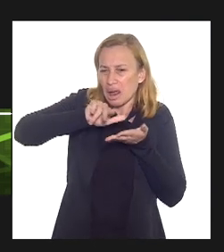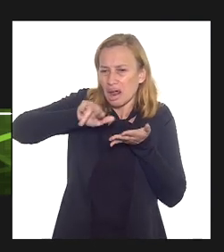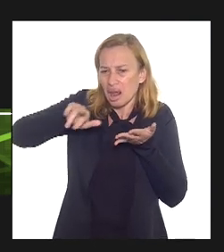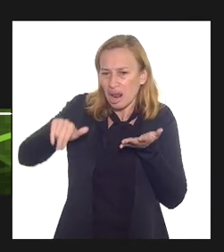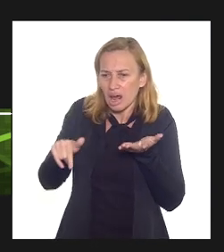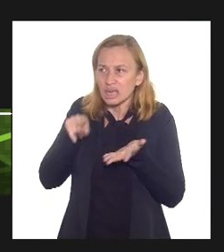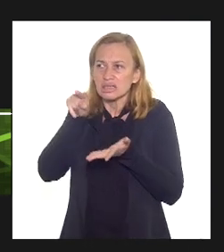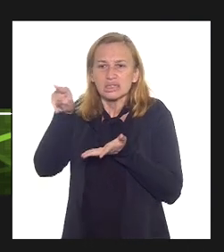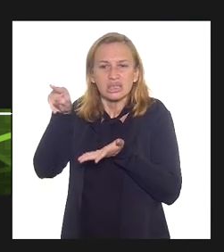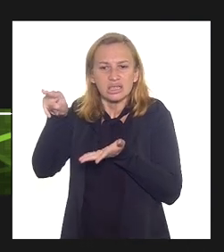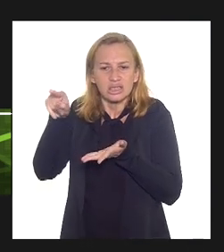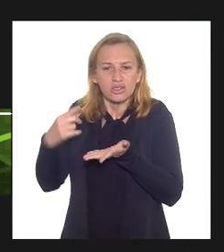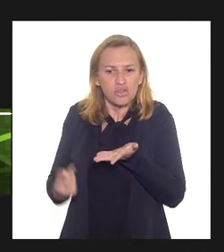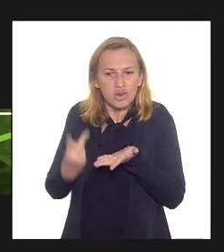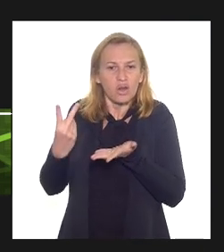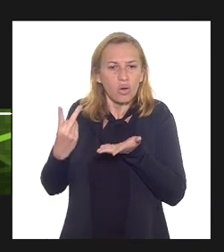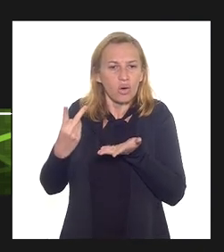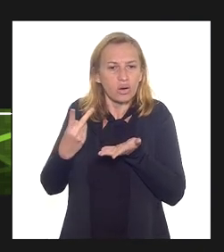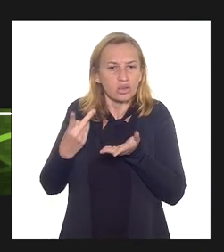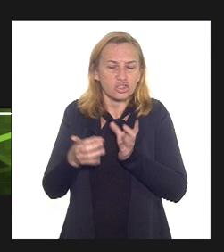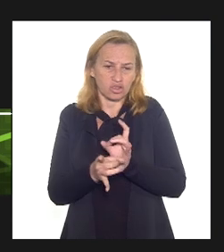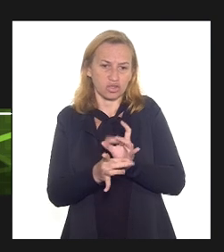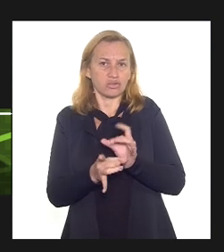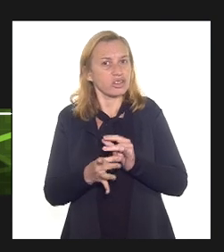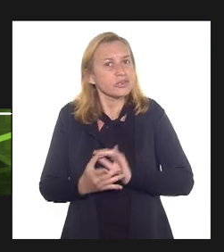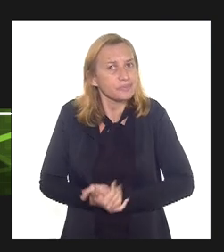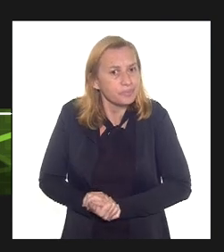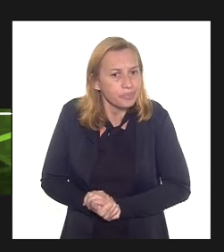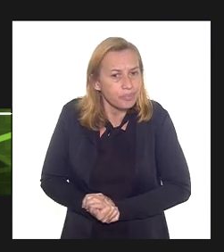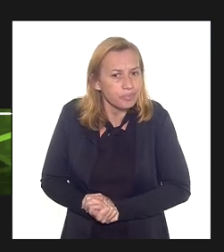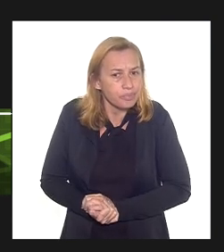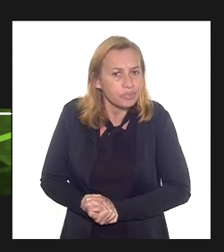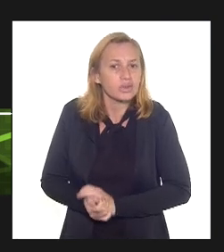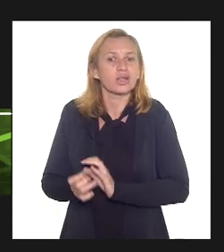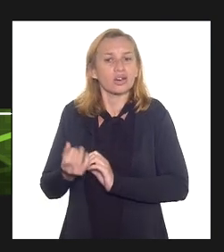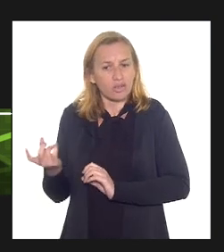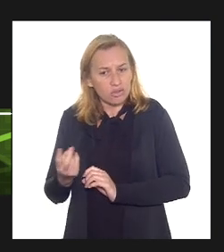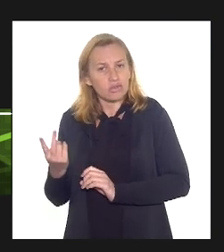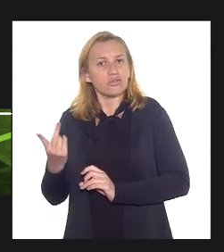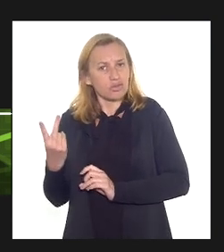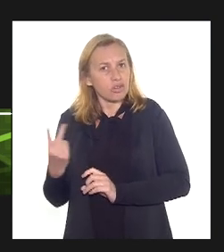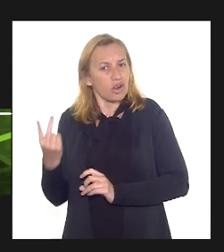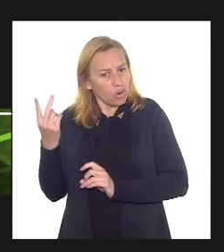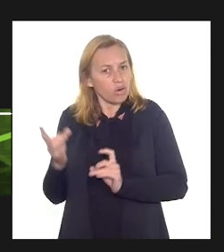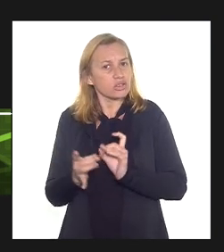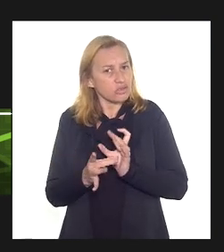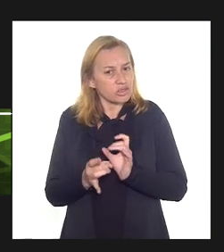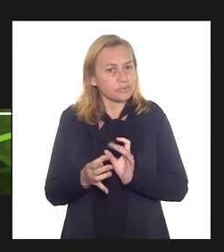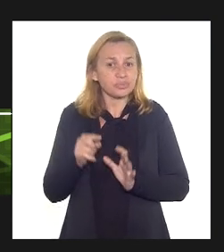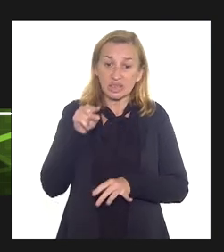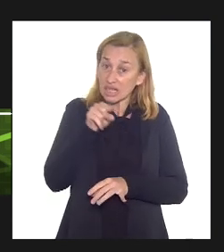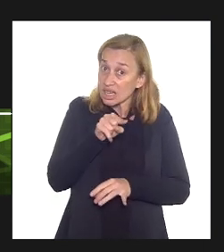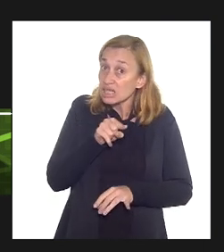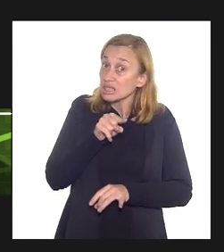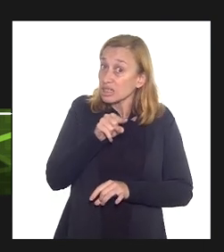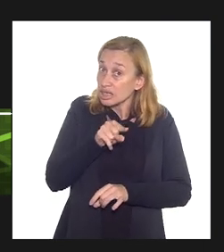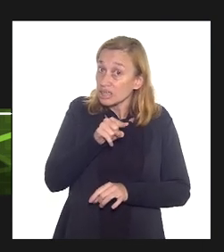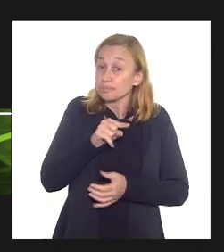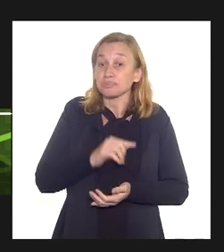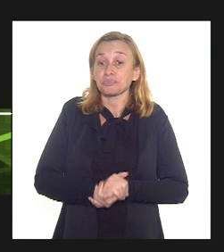aquilo tem um valor de mercado aquilo tem um valor de mercado e esse valor de mercado